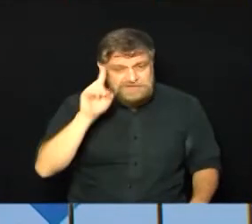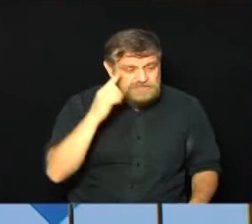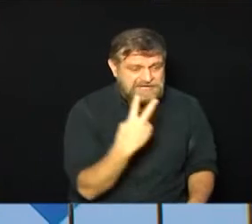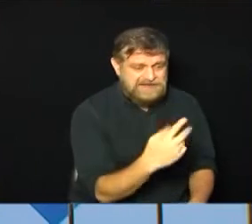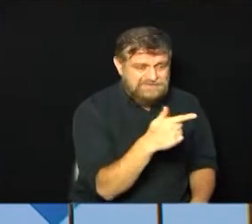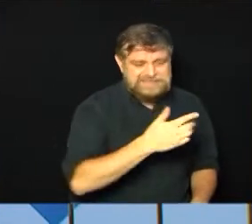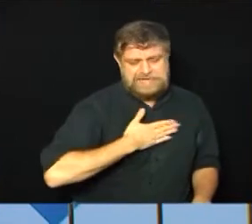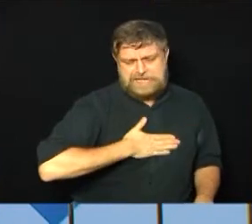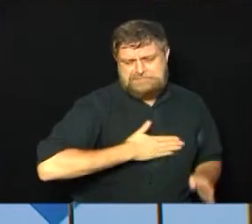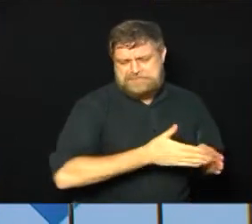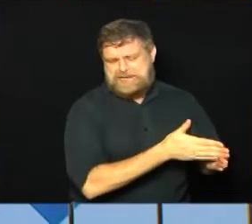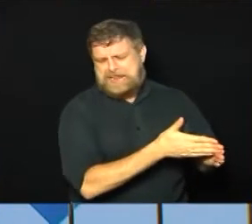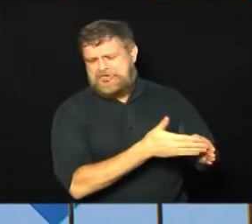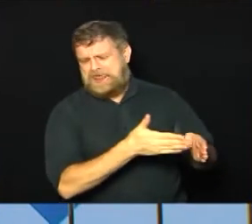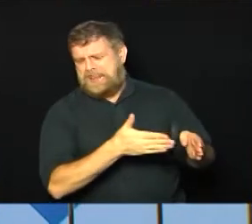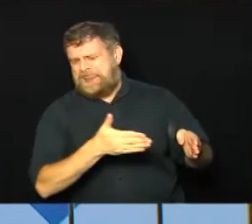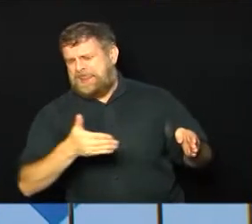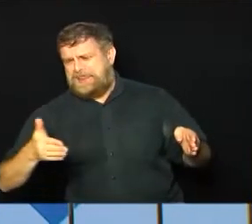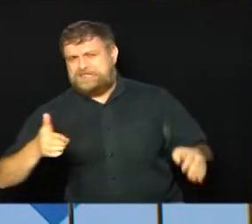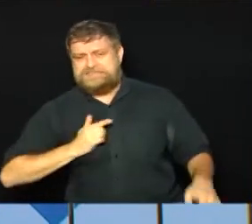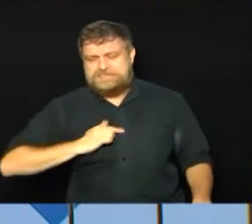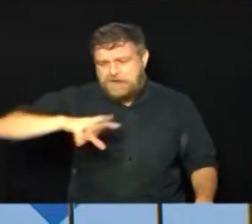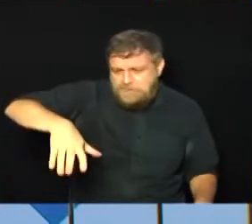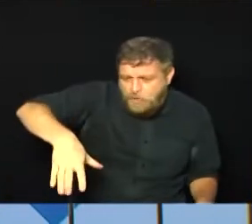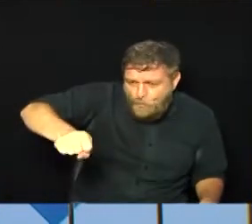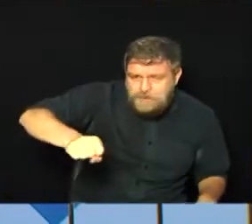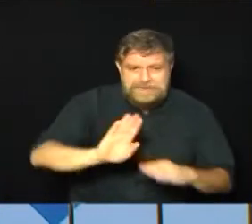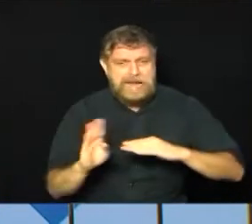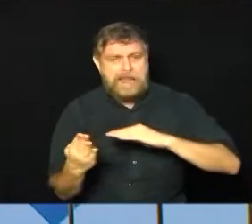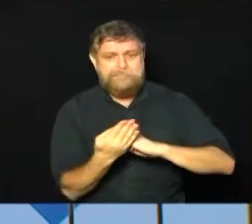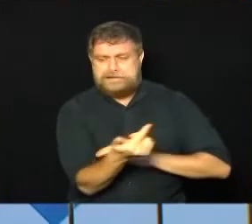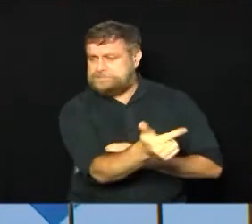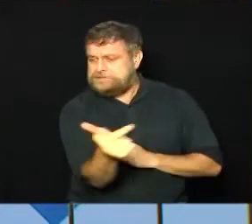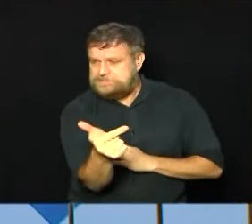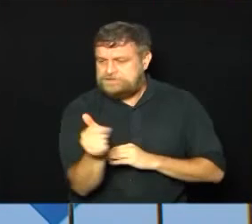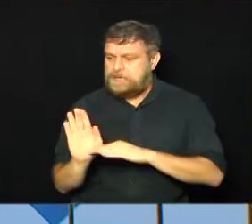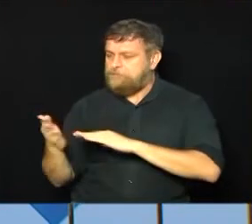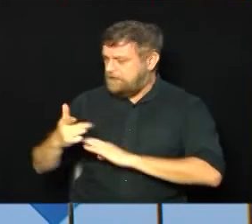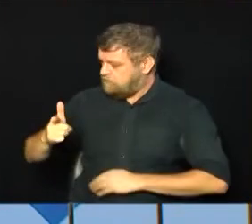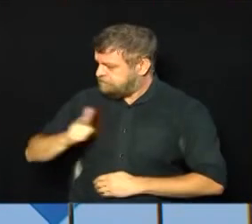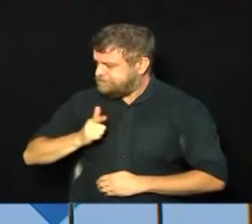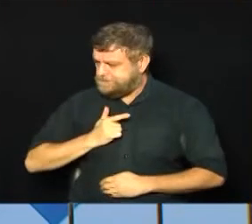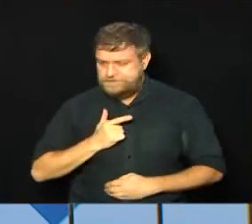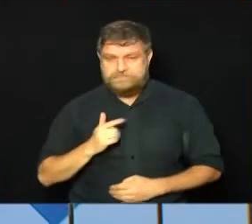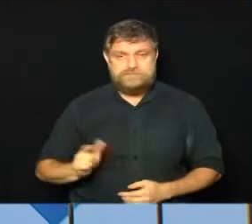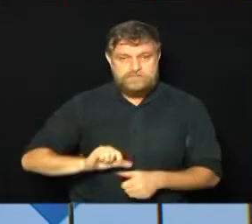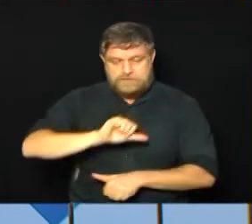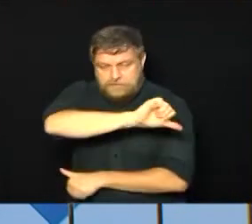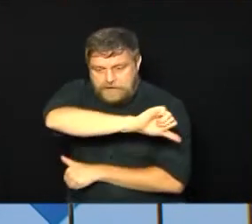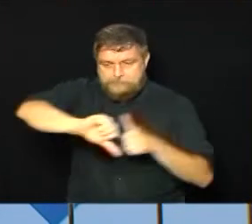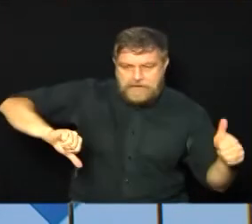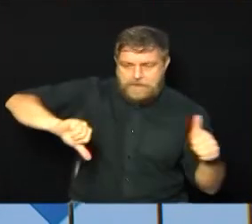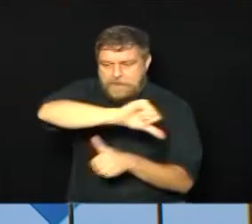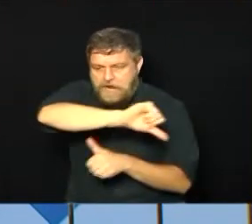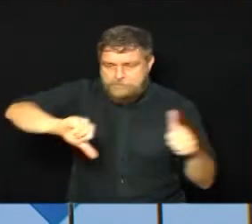do ano passado, passando aí por esse rodízio de água. Alguns bairros ficavam sem, enquanto outros tinham, e depois ia trocando, né?